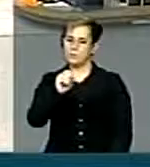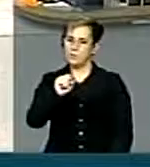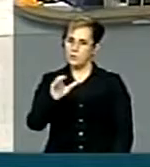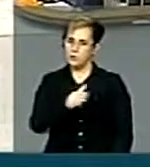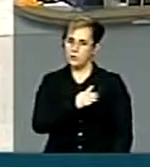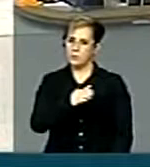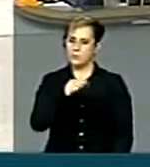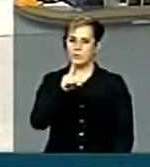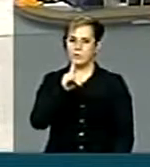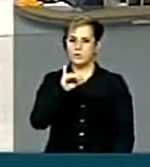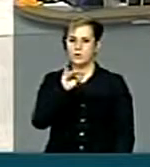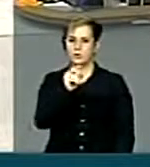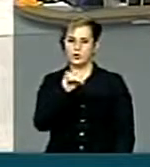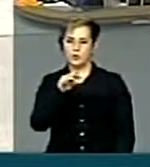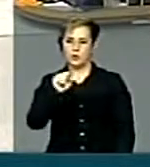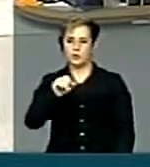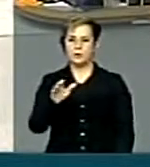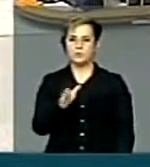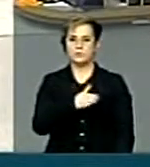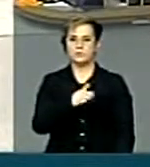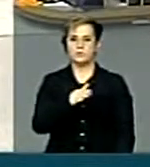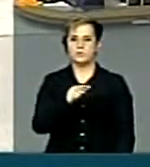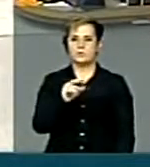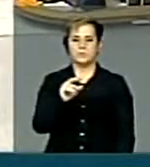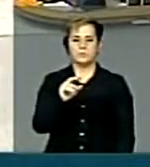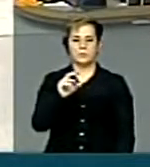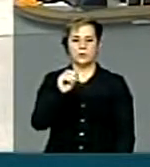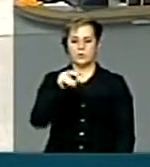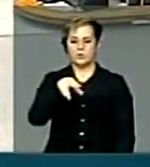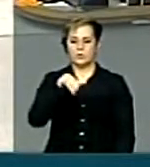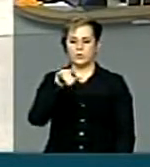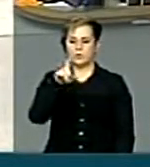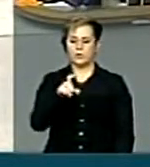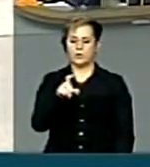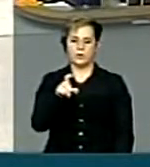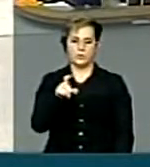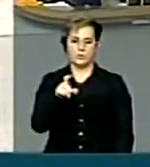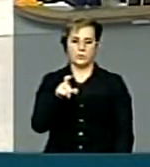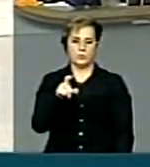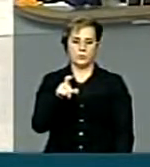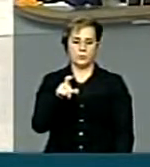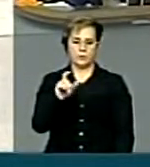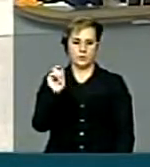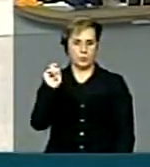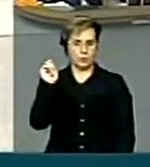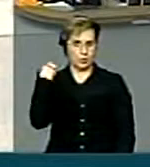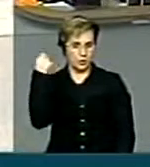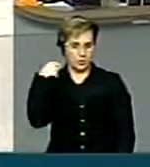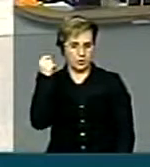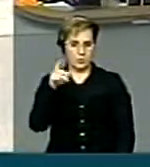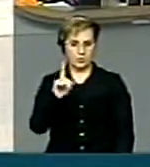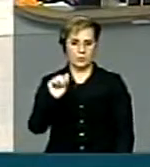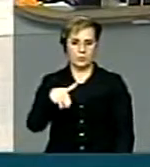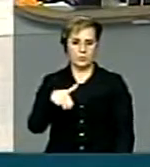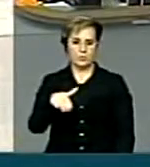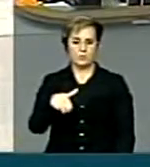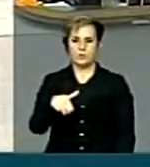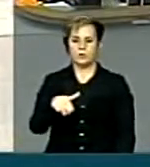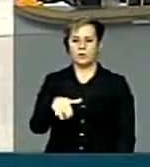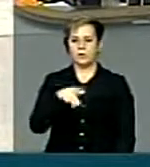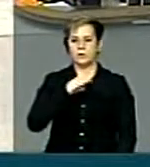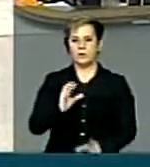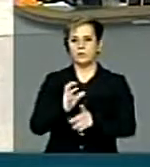Jorge Silva, deputado Onyx Lorenzoni, dentro do Rio Grande do Sul, 5 mais 1.